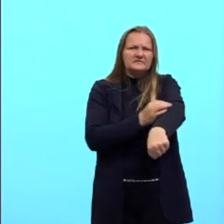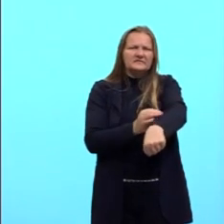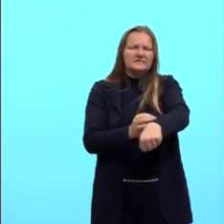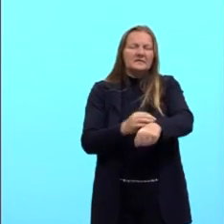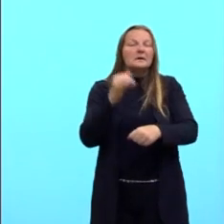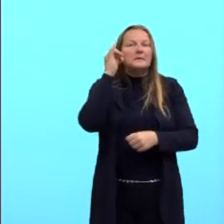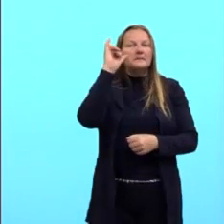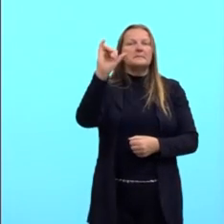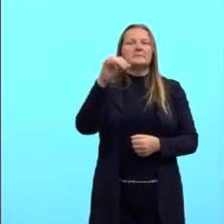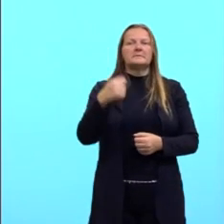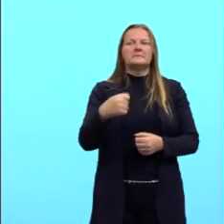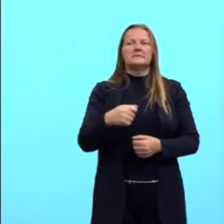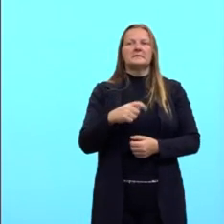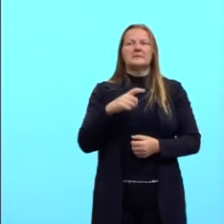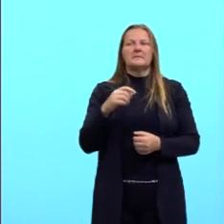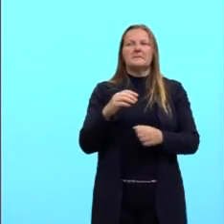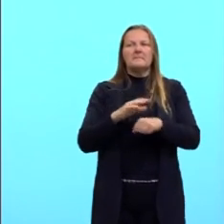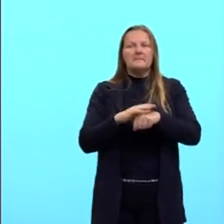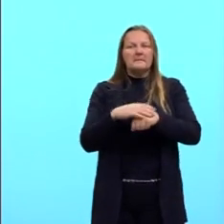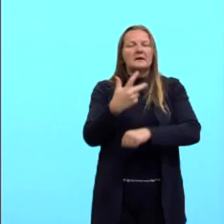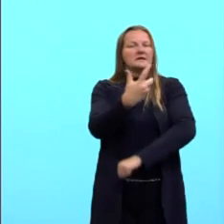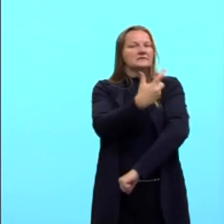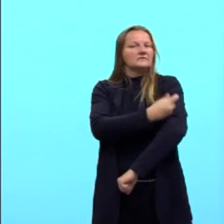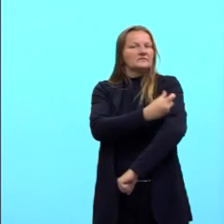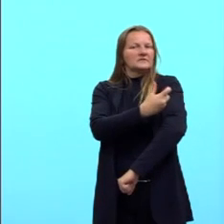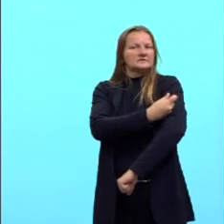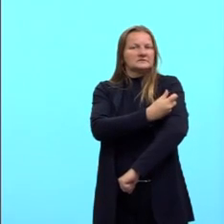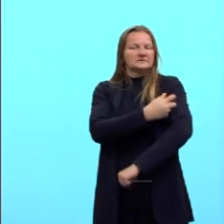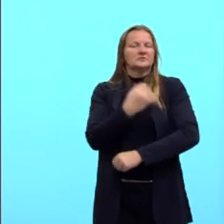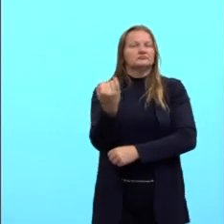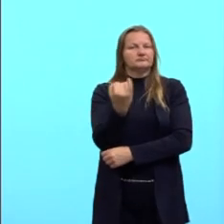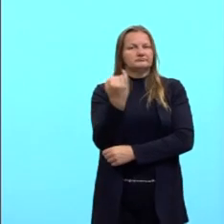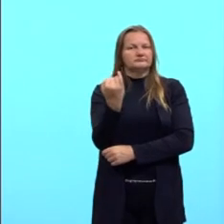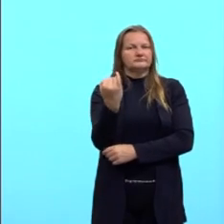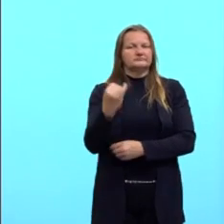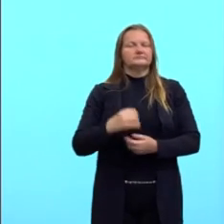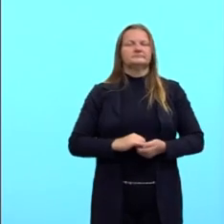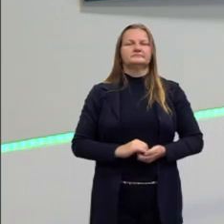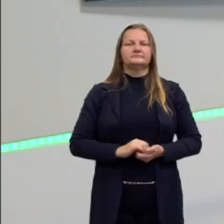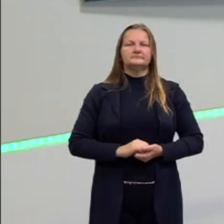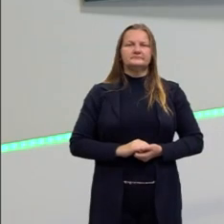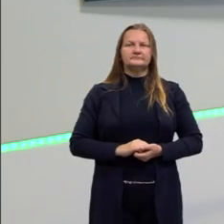prevenção aqui, a atenção, né? A vacinação, a vacina.